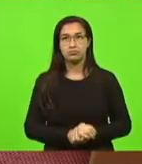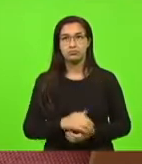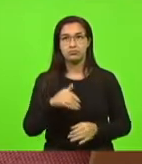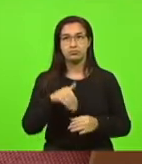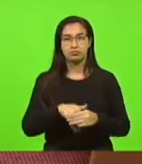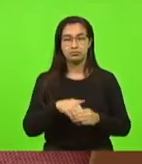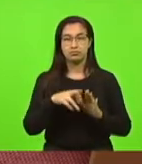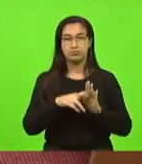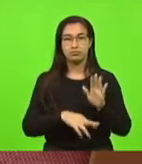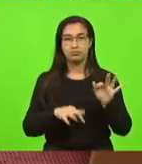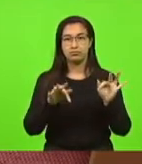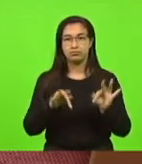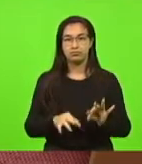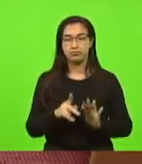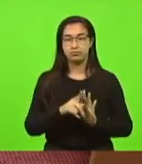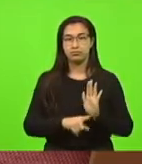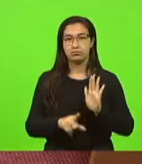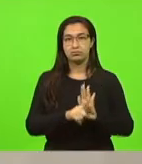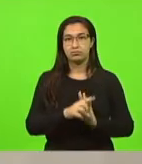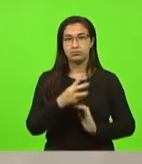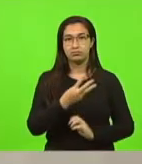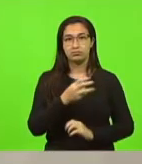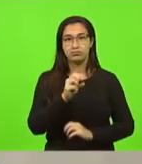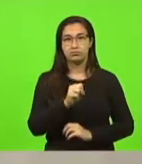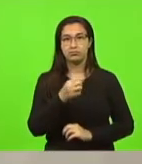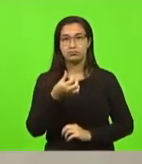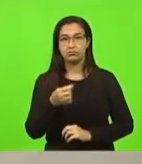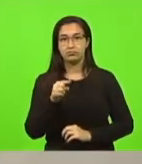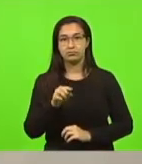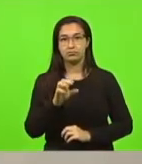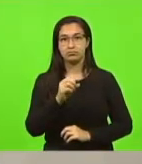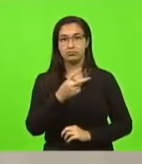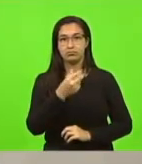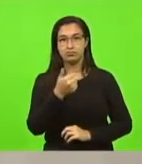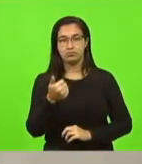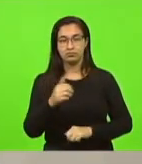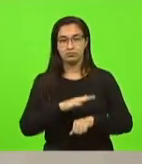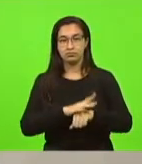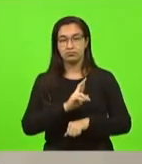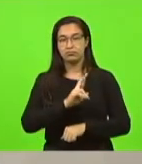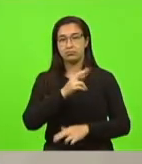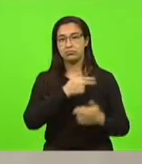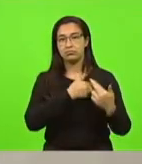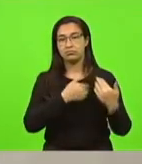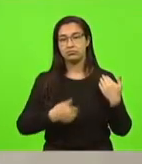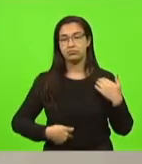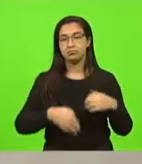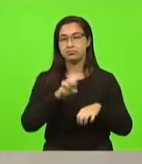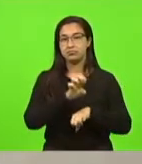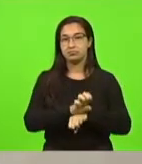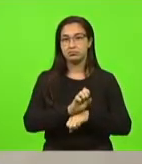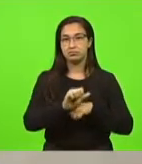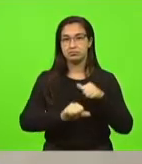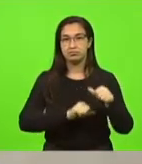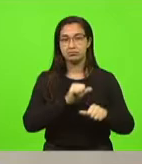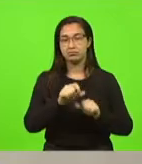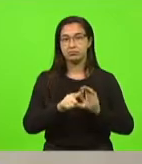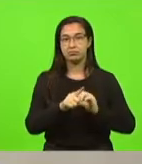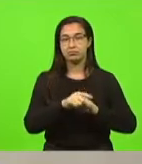da redação final do projeto de lei 386.0 de 2021, autor governo do Estado, altera o artigo 2º da lei 15